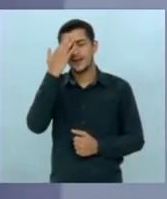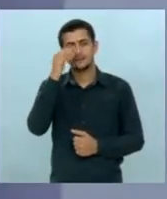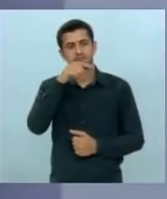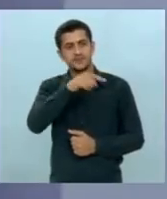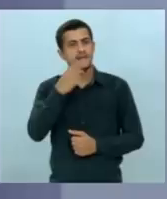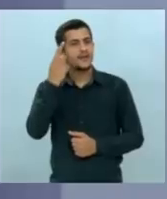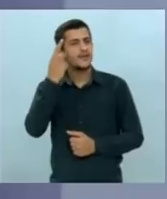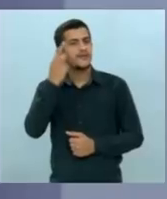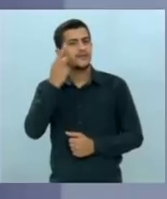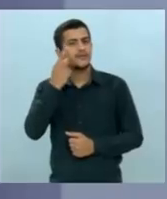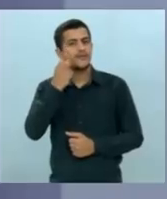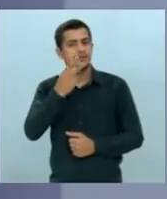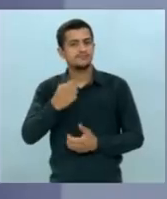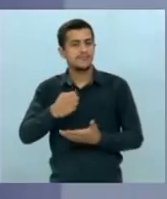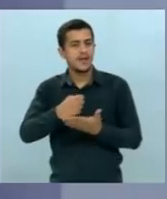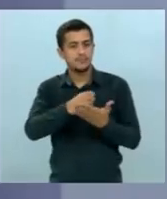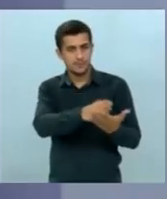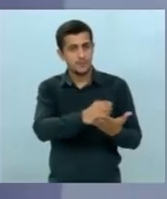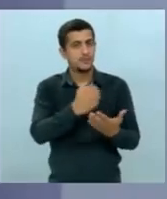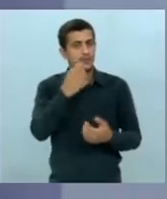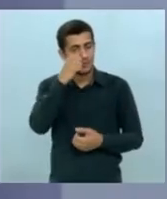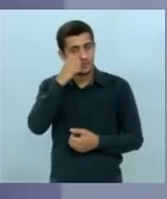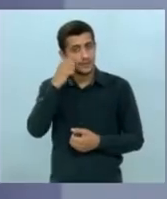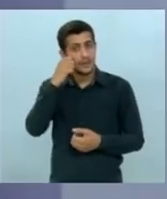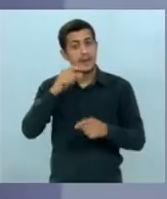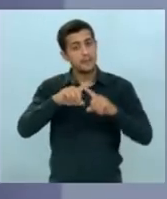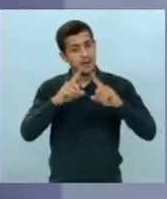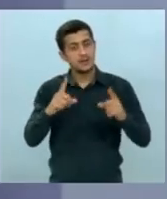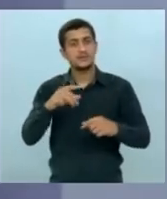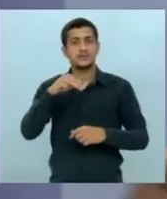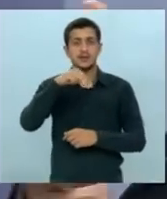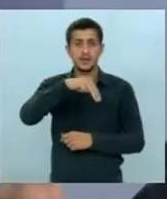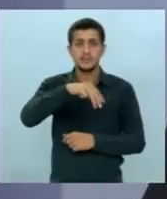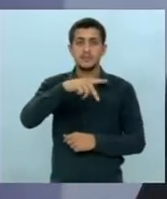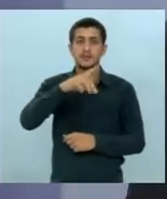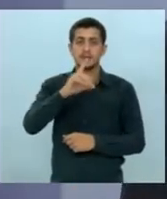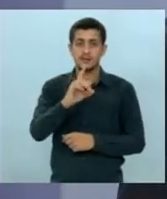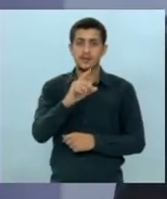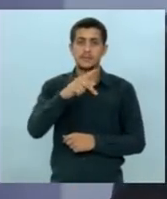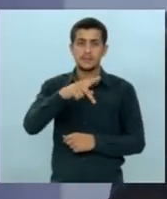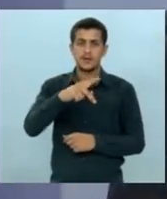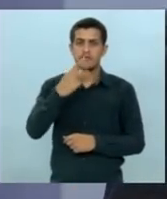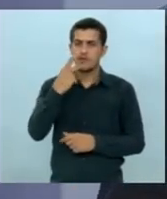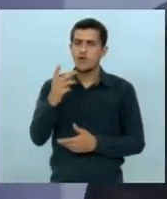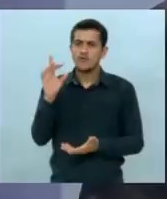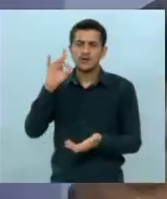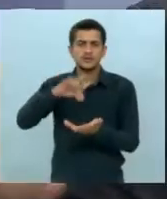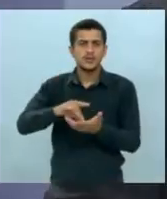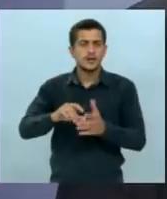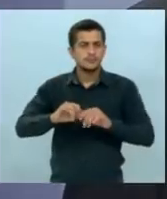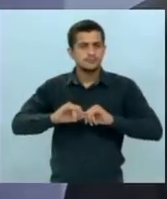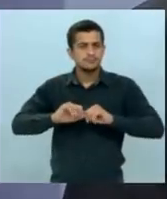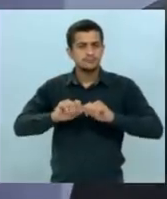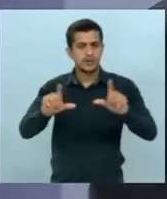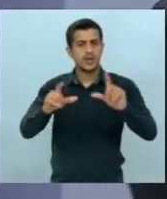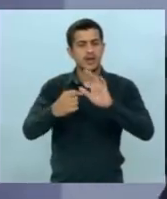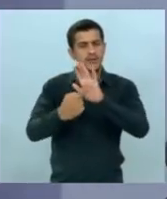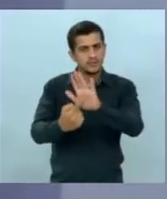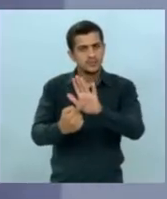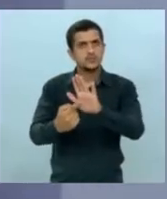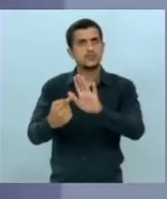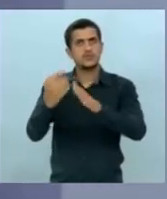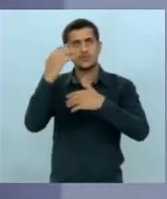de ter o apoio do André Pettinelli mas o MDB declarou apoio oficial a você e você lá agradeceu ali